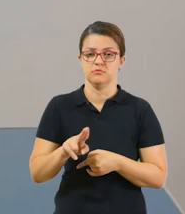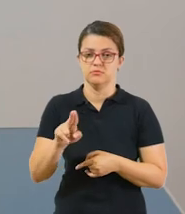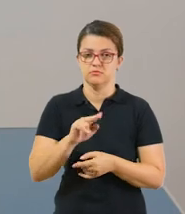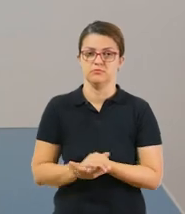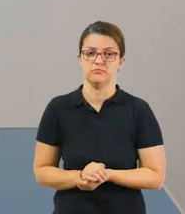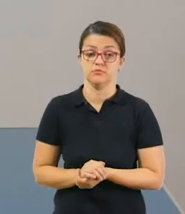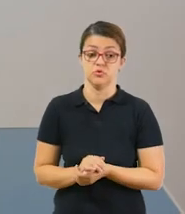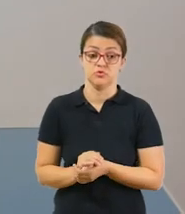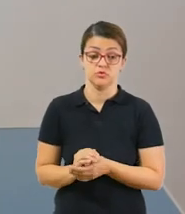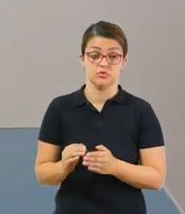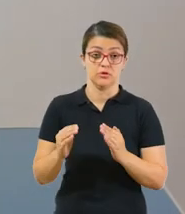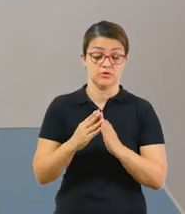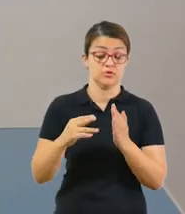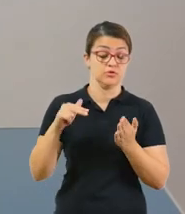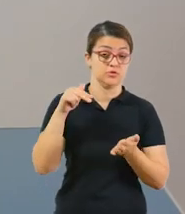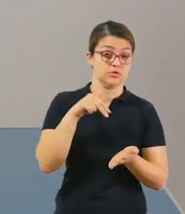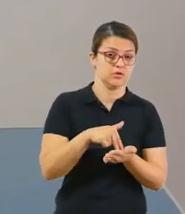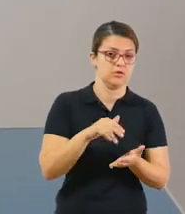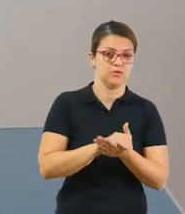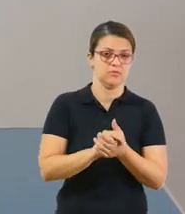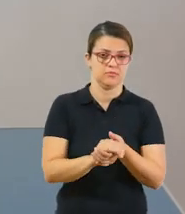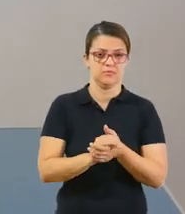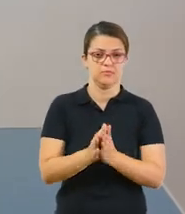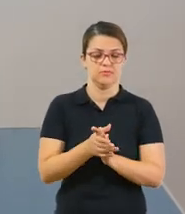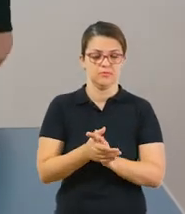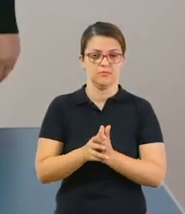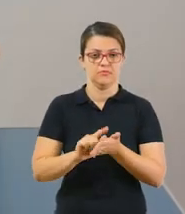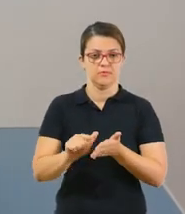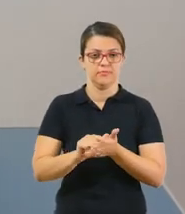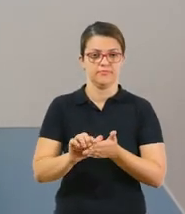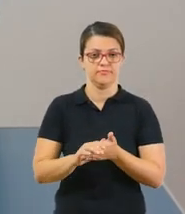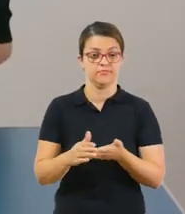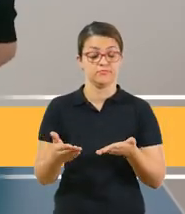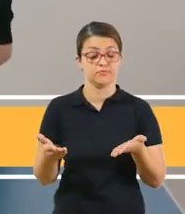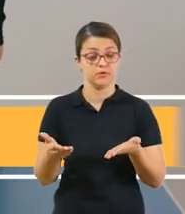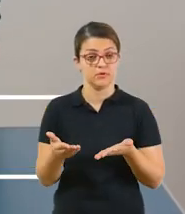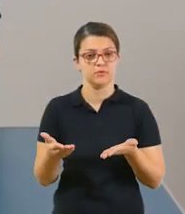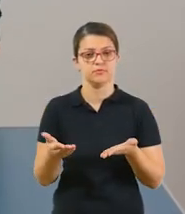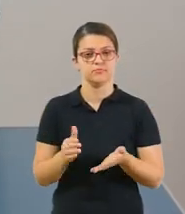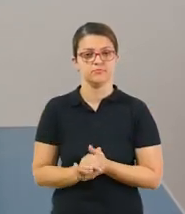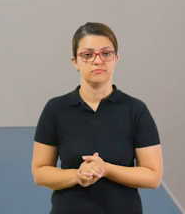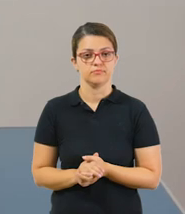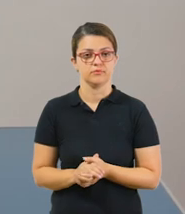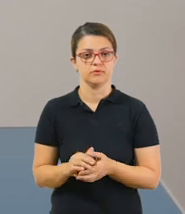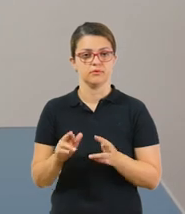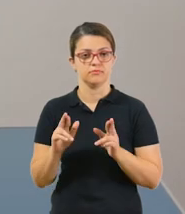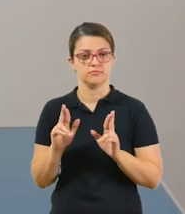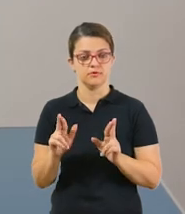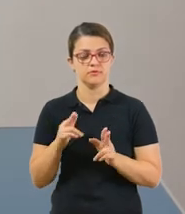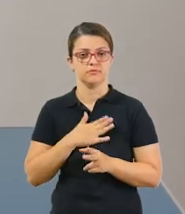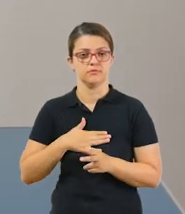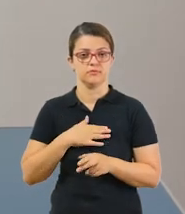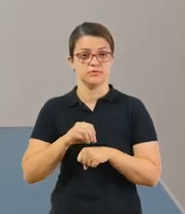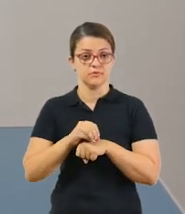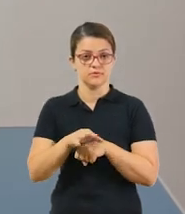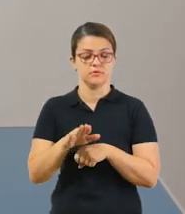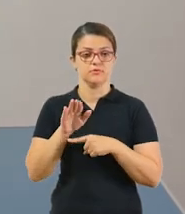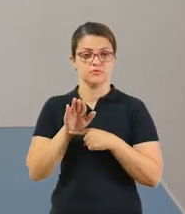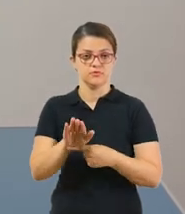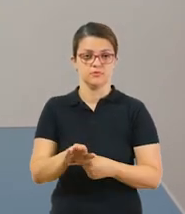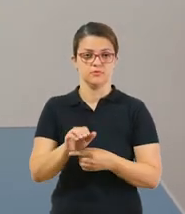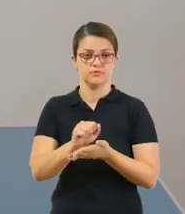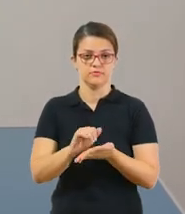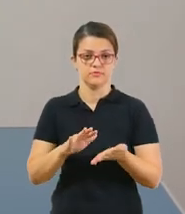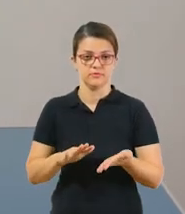E quando chegar em casa, mantenha a higiene das mãos. Bom pessoal, por hoje é só. Espero que vocês tenham gostado e que as dicas